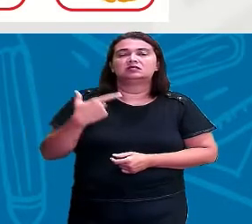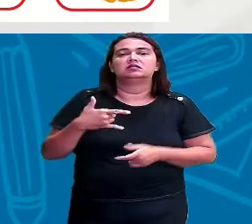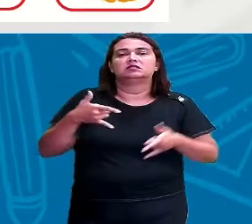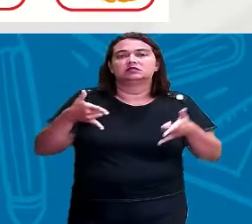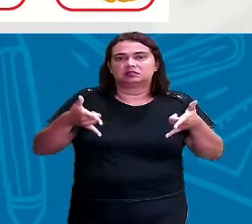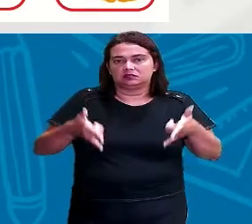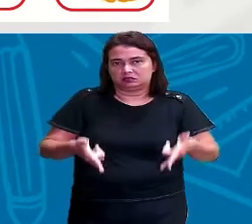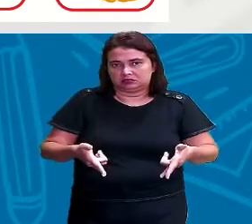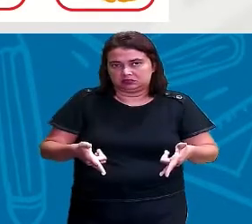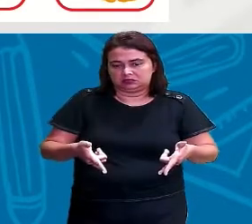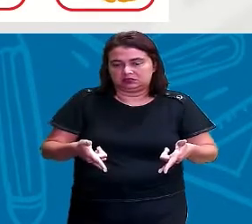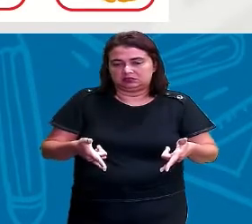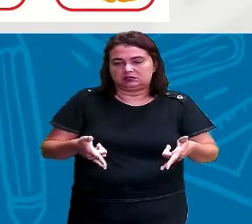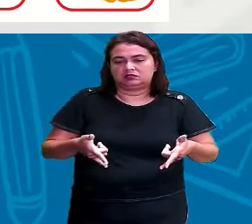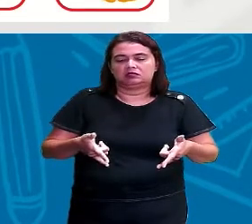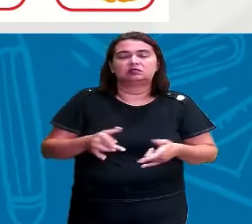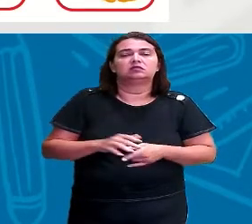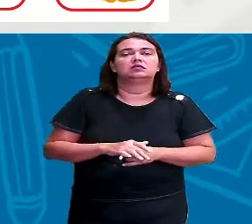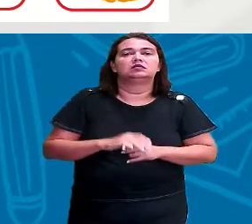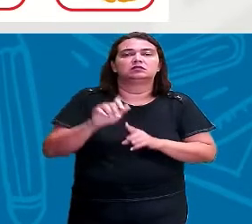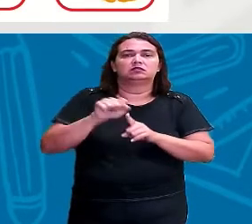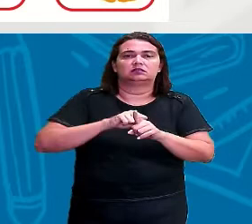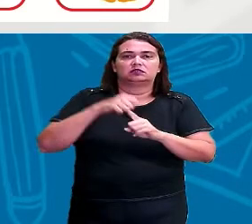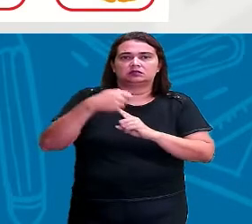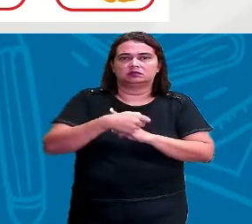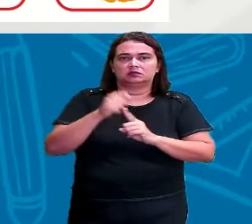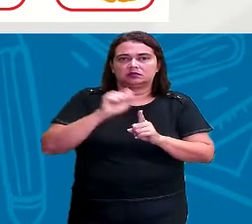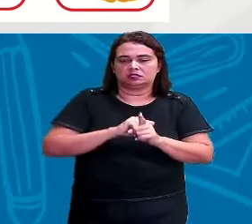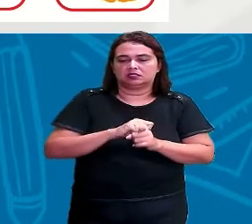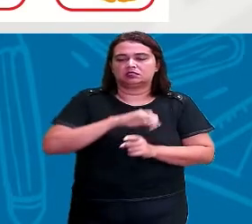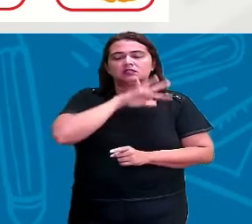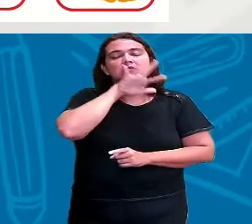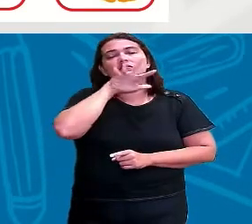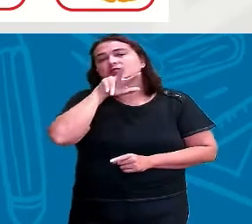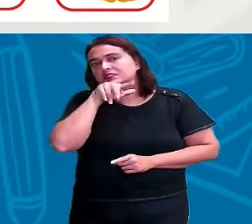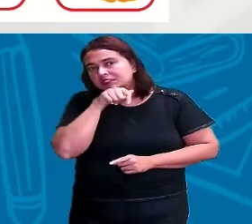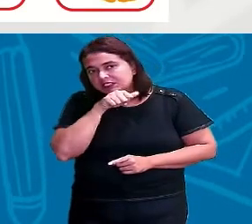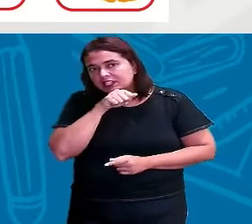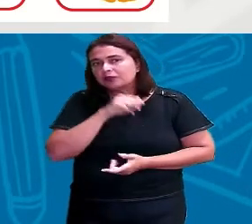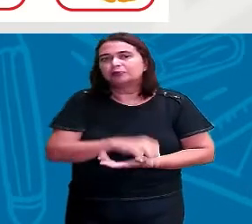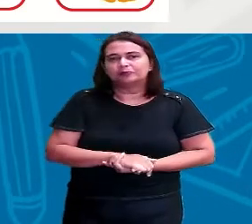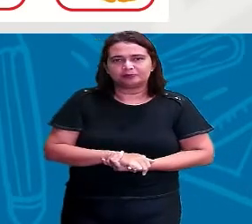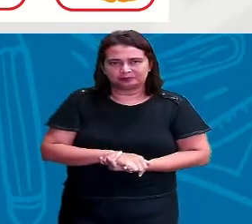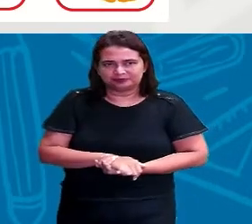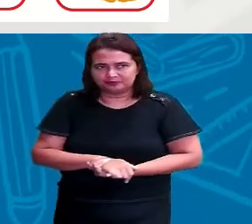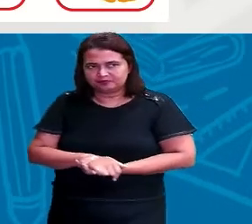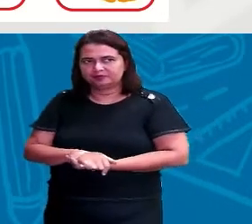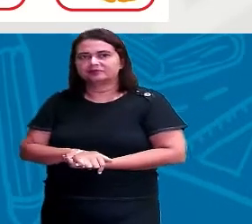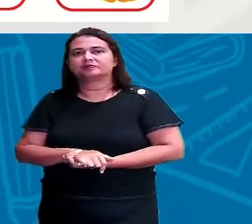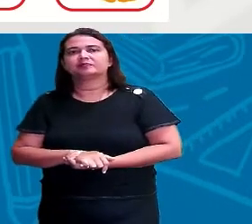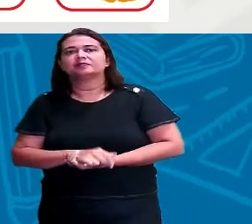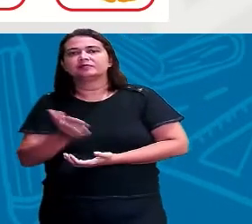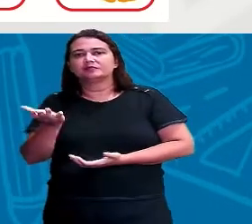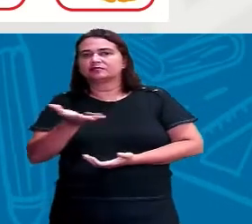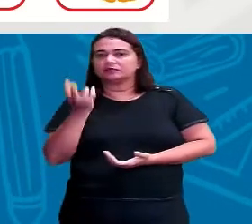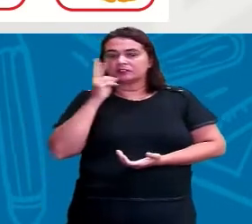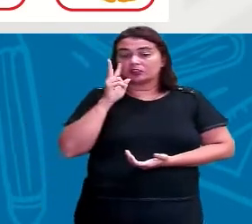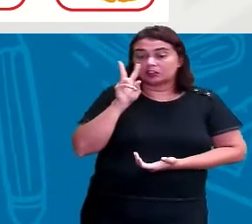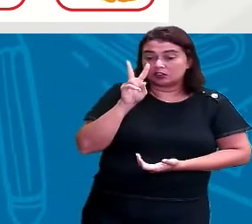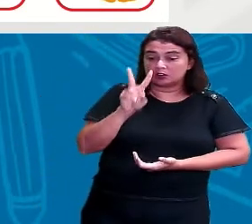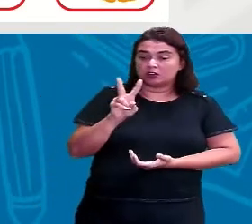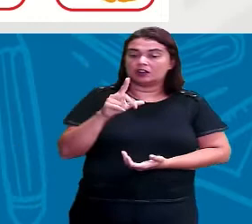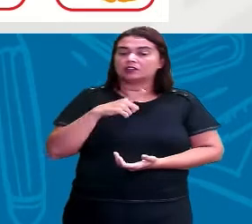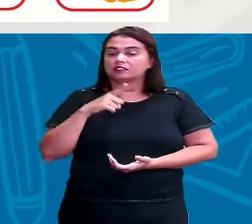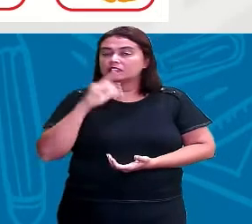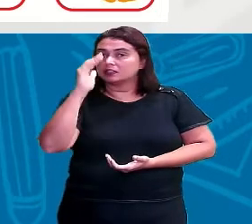temos também uma cama, banana e leão. Então, a gente está olhando assim e em cima